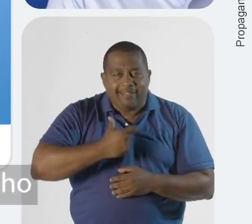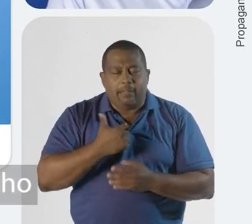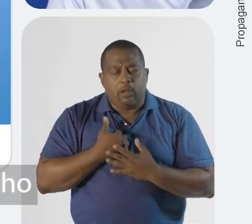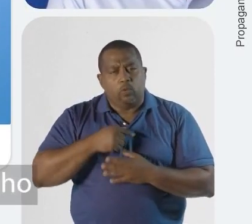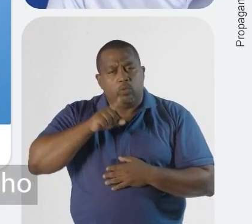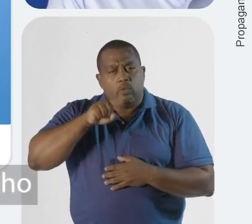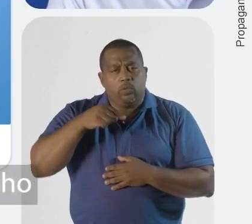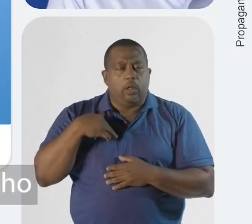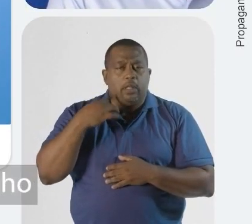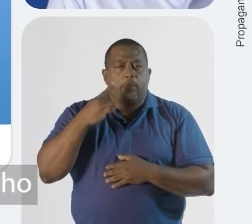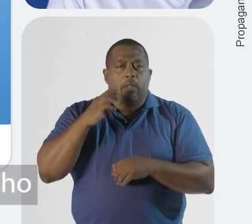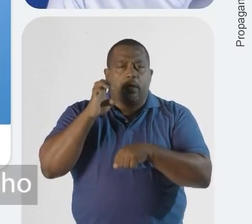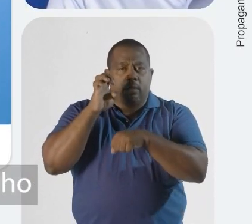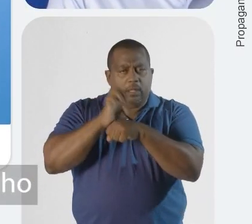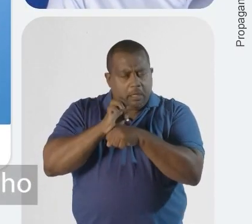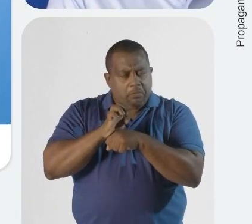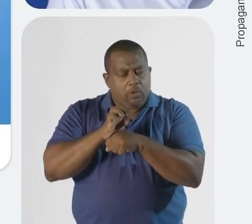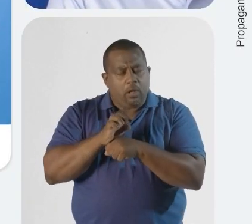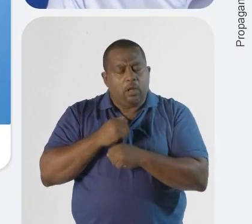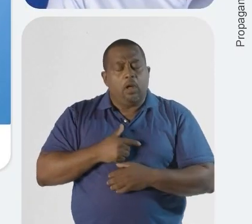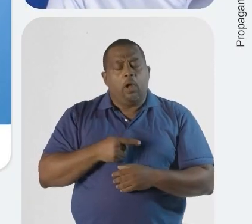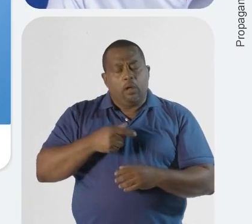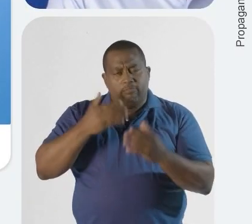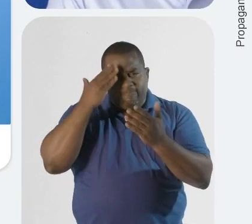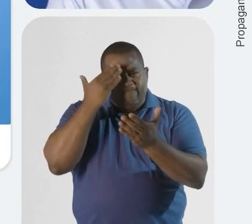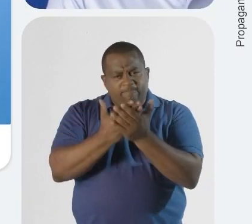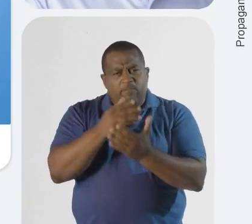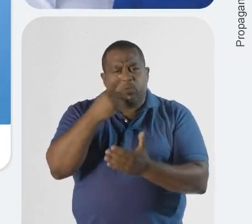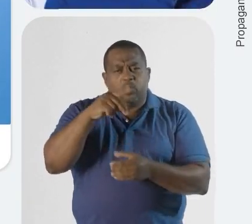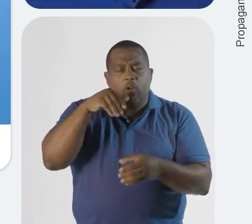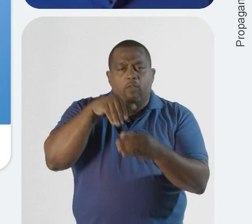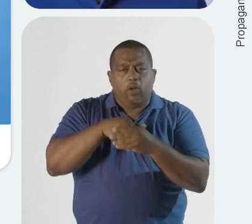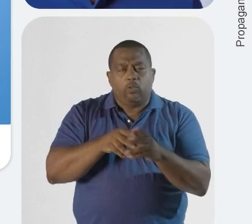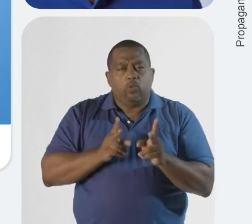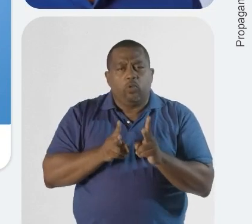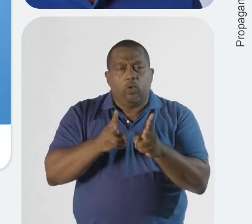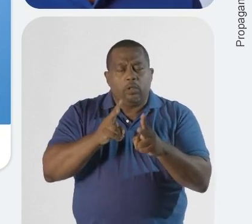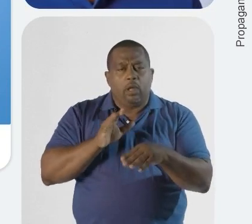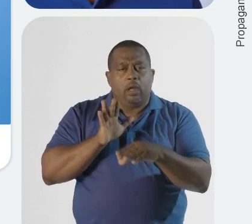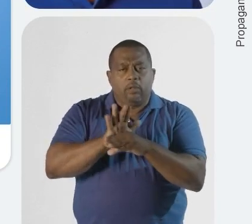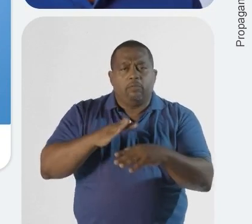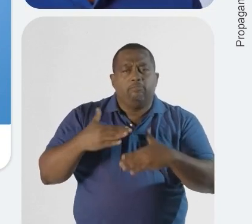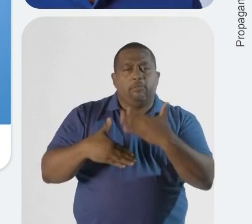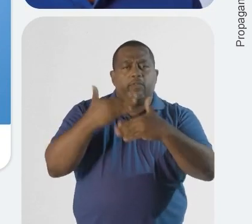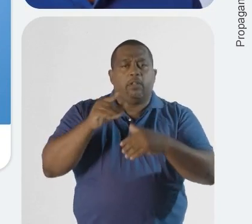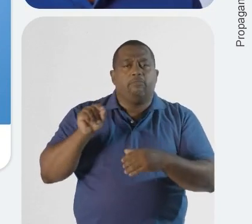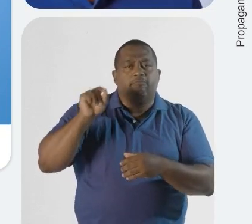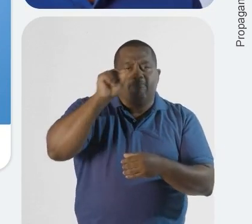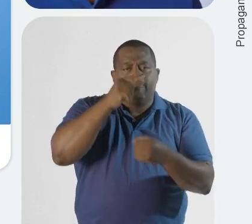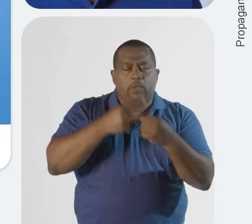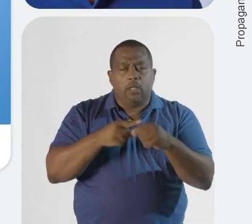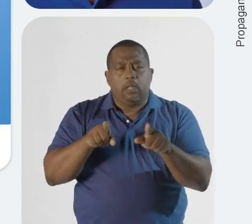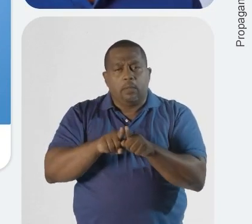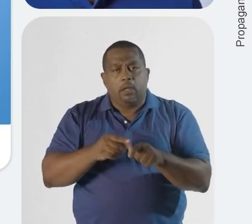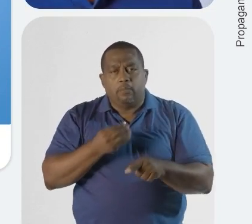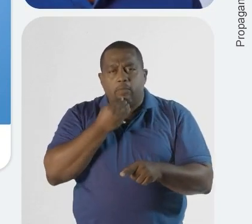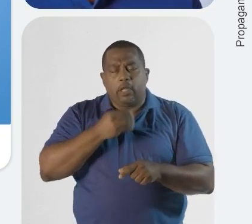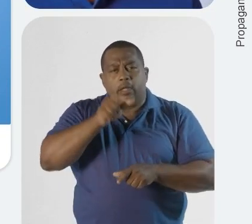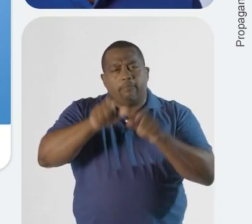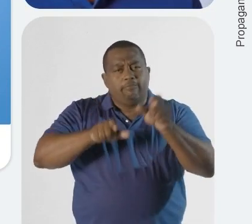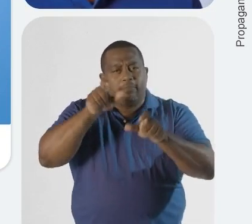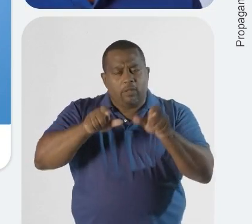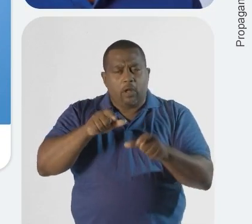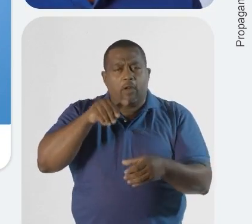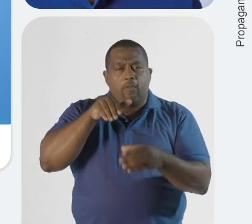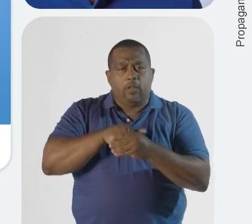conhece. Eu sou o deputado estadual Nidinho e conto com o seu voto para continuar levando desenvolvimento para os municípios e oportunidade para as